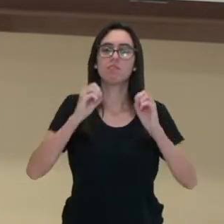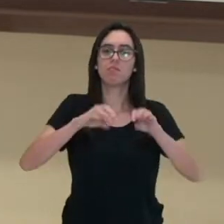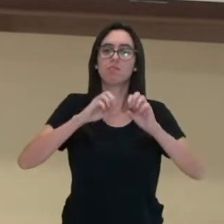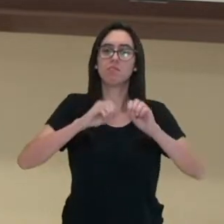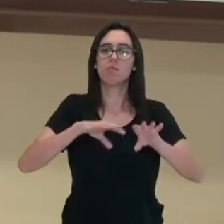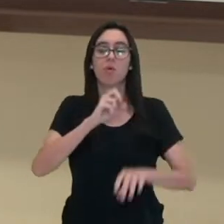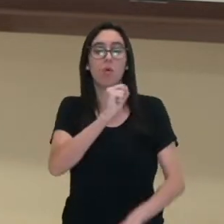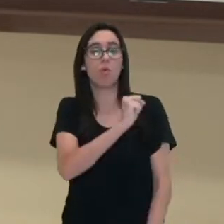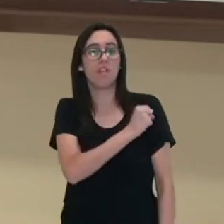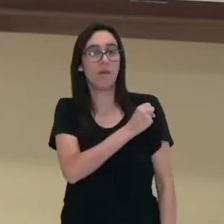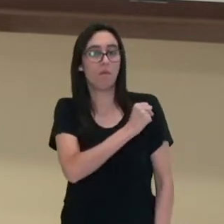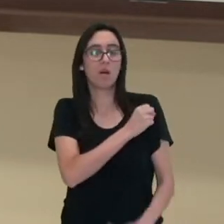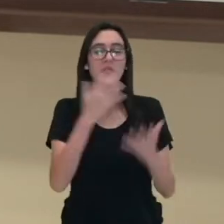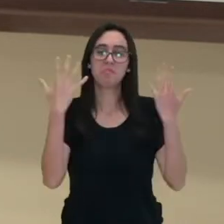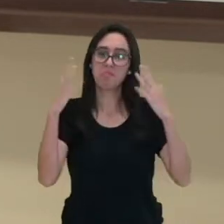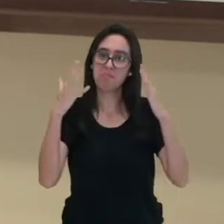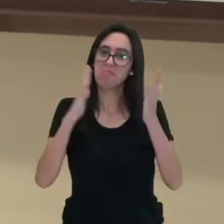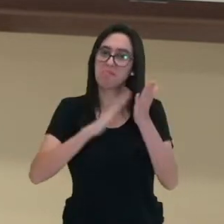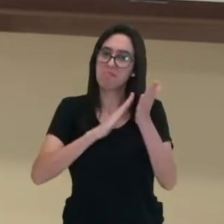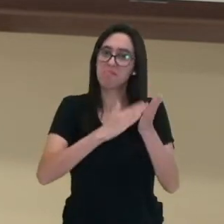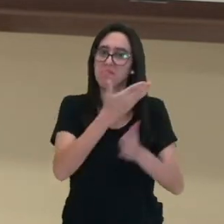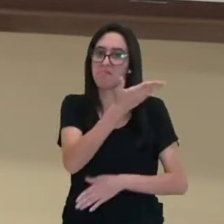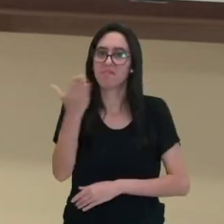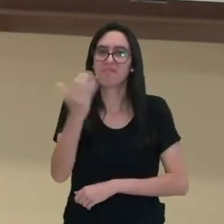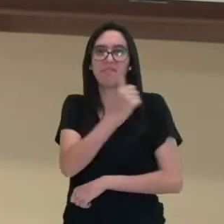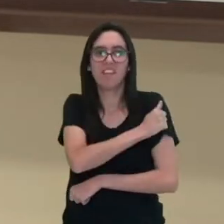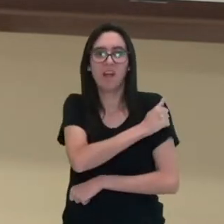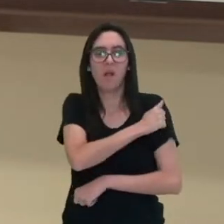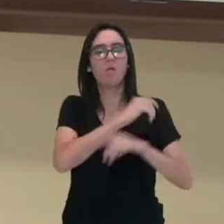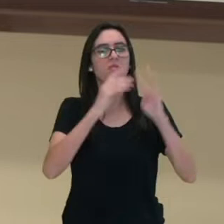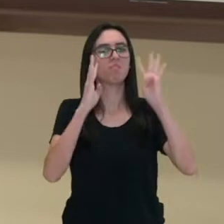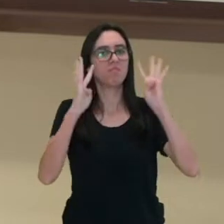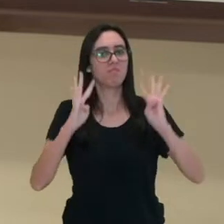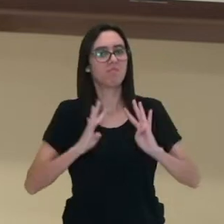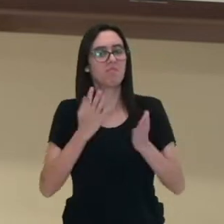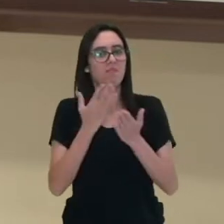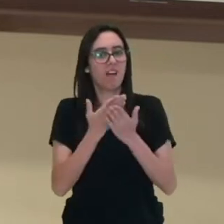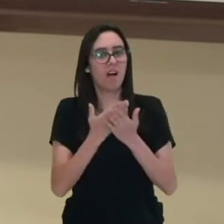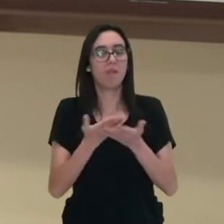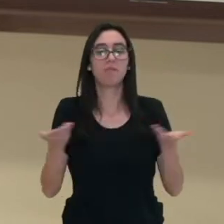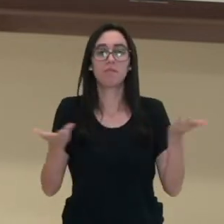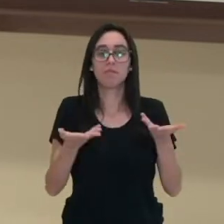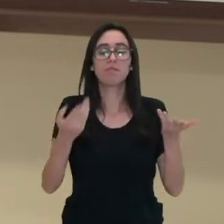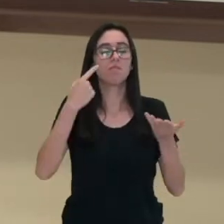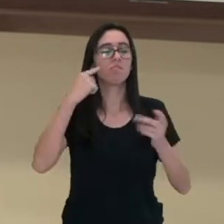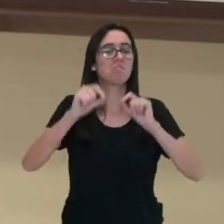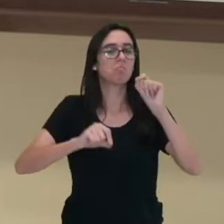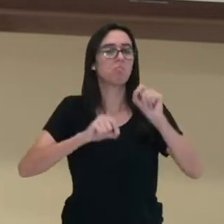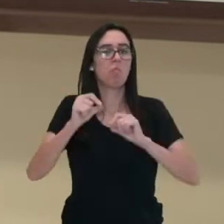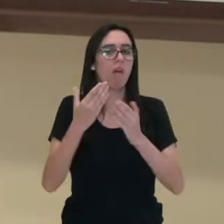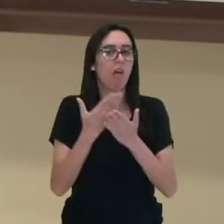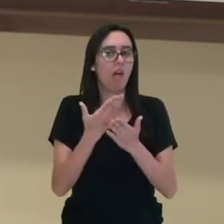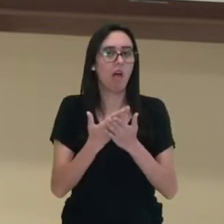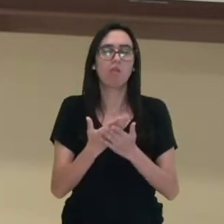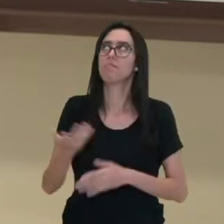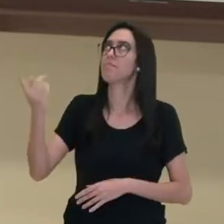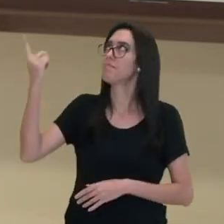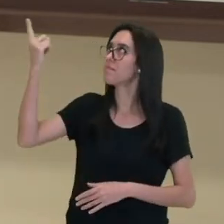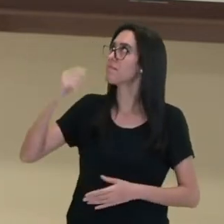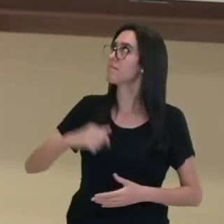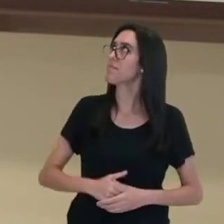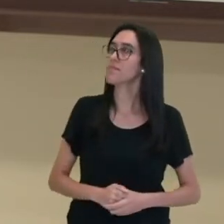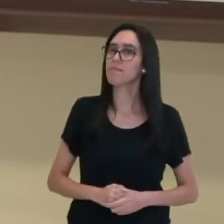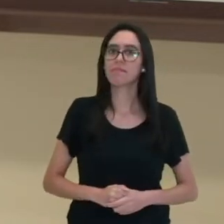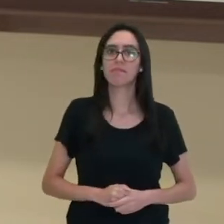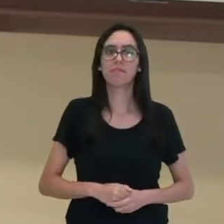Parabenizo por estarem aí prestigiando os nossos vídeos e vamos ver aqui o que preparamos para vocês. Então hoje a